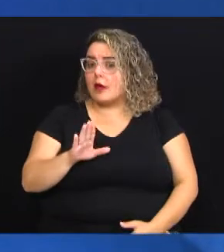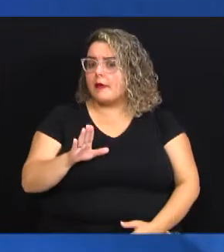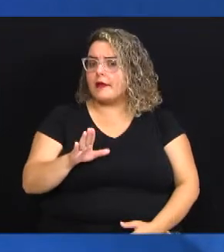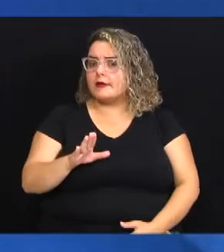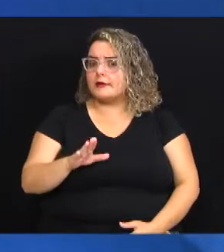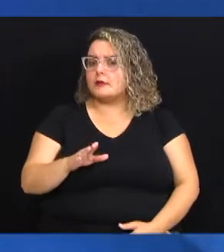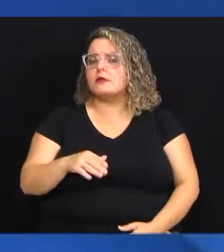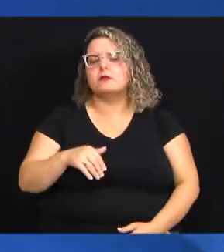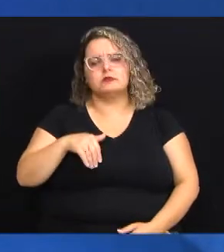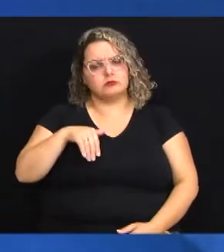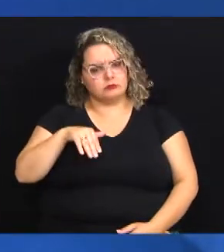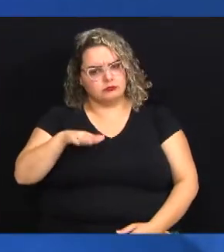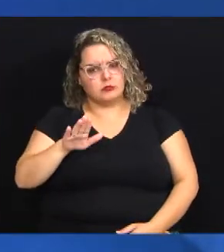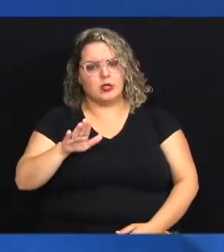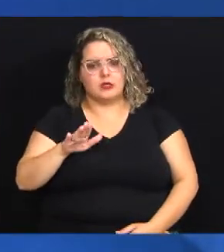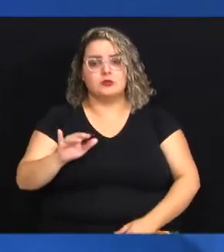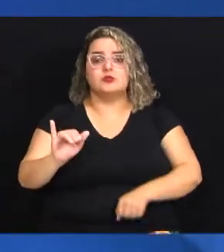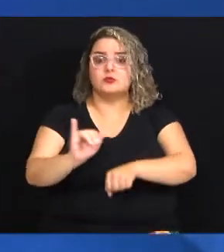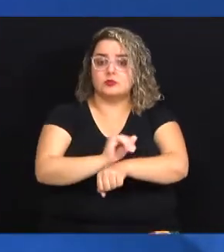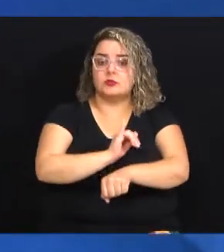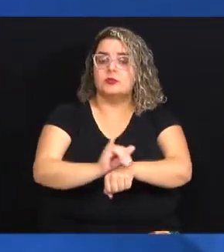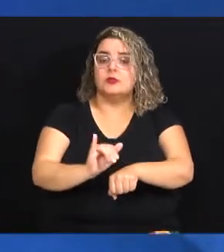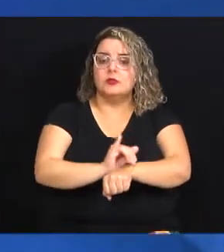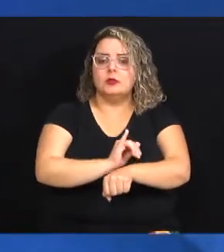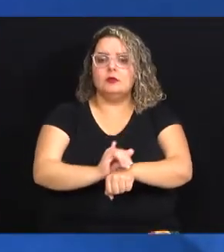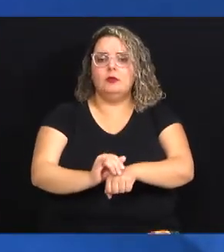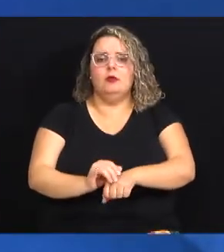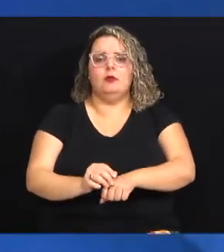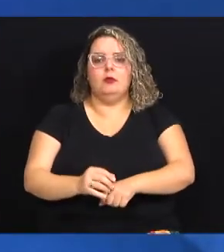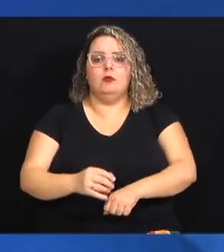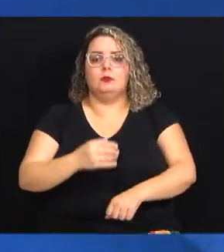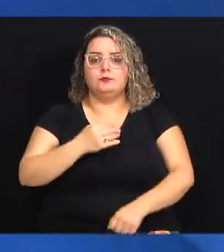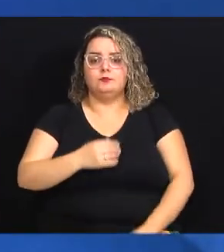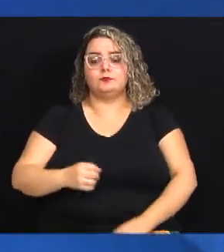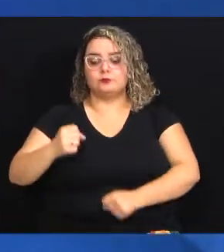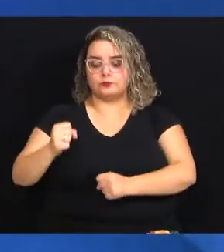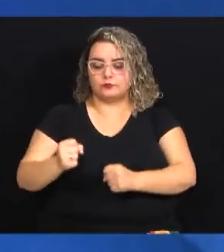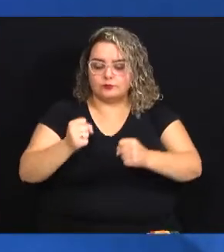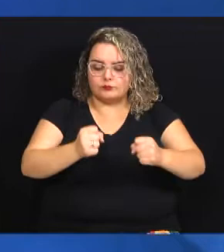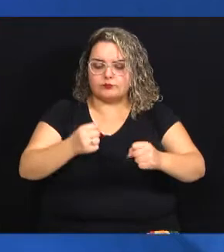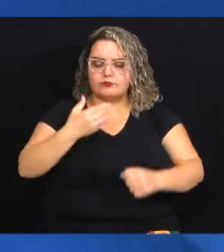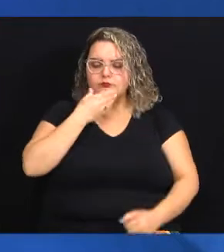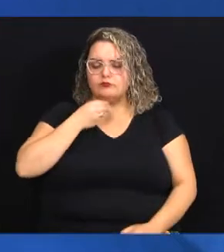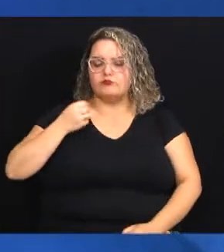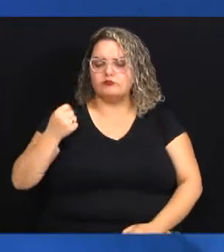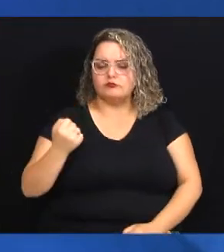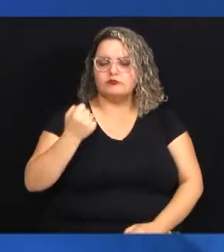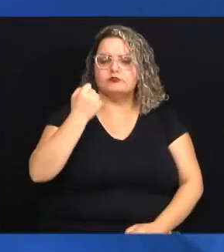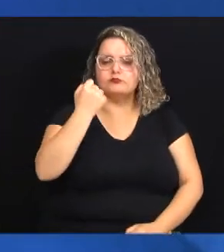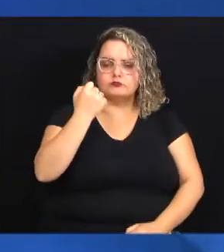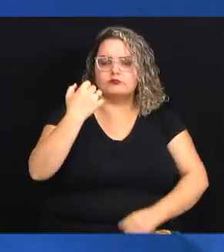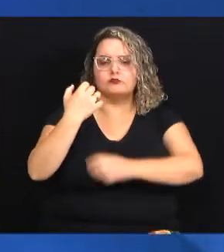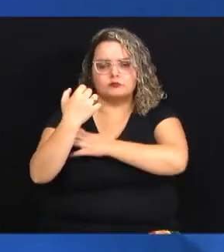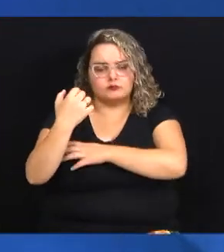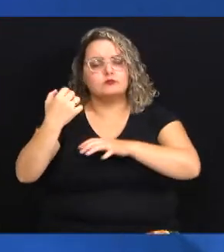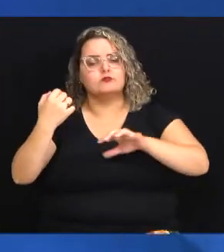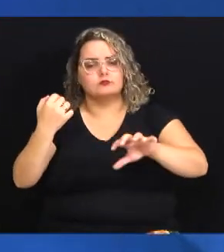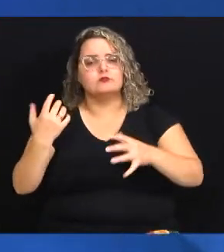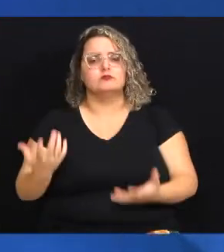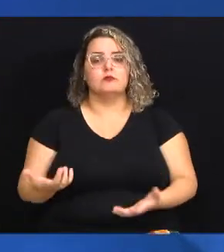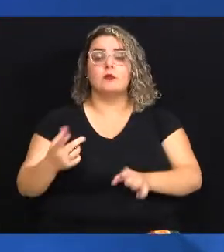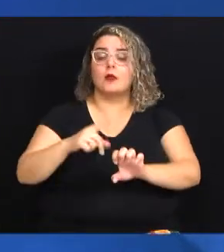seja cada vez mais uma ferramenta de empoderamento de comunidades e empreendedores? São